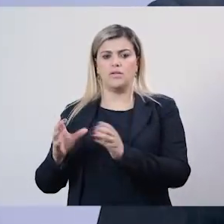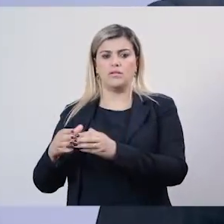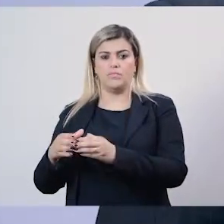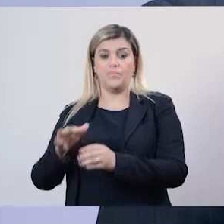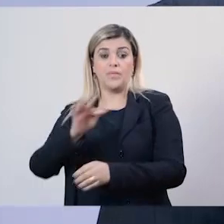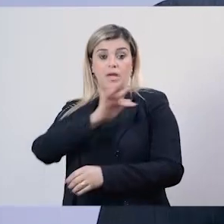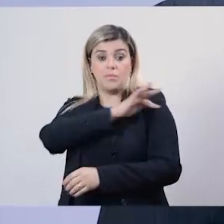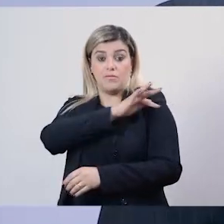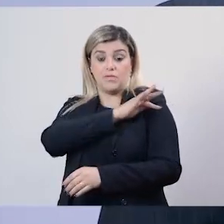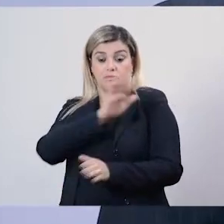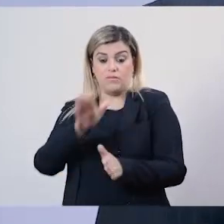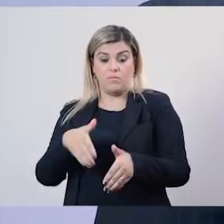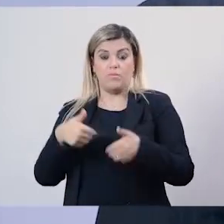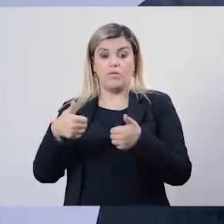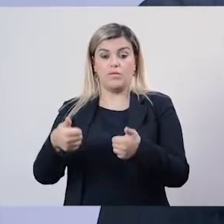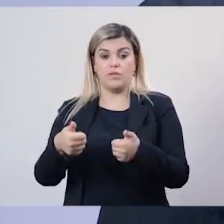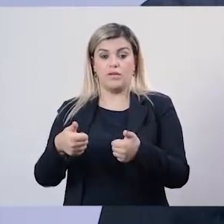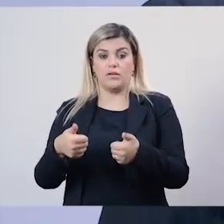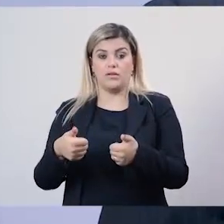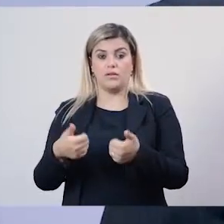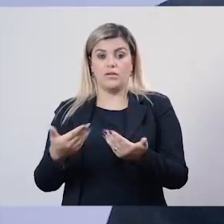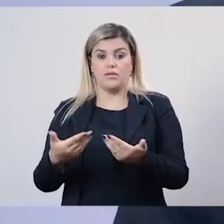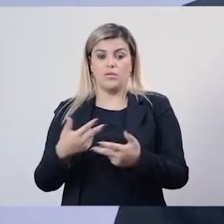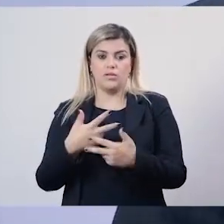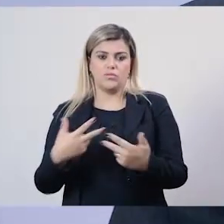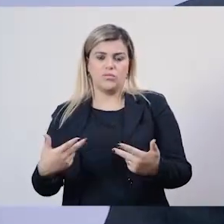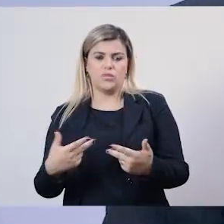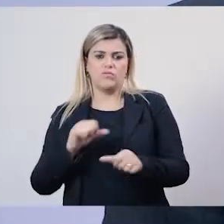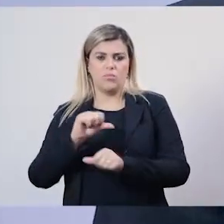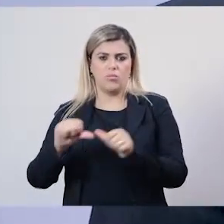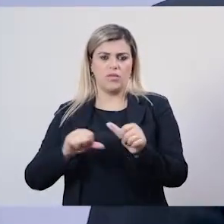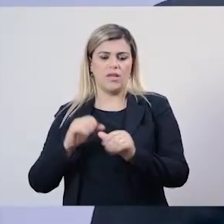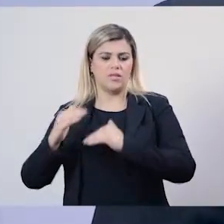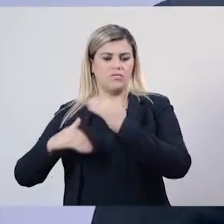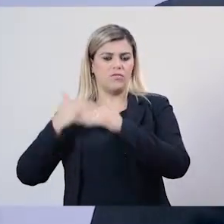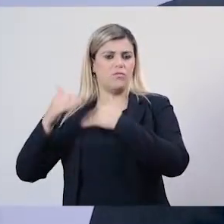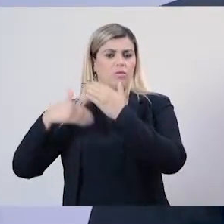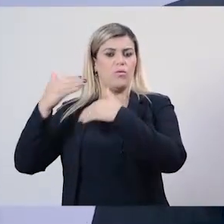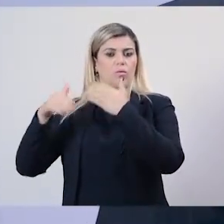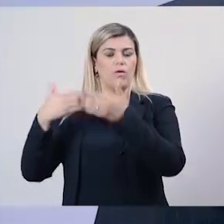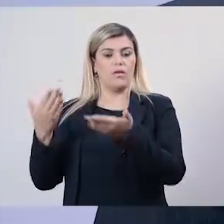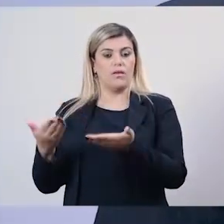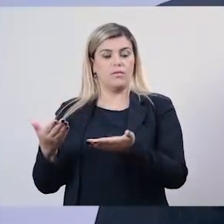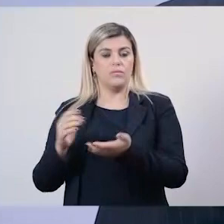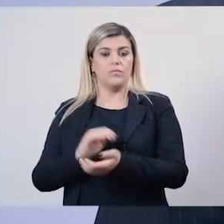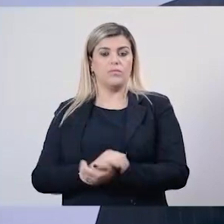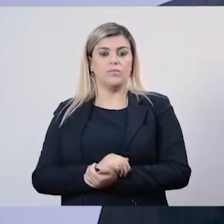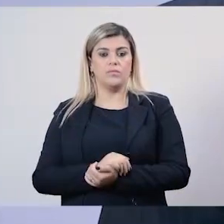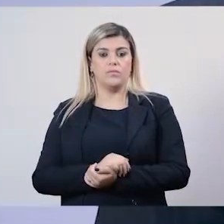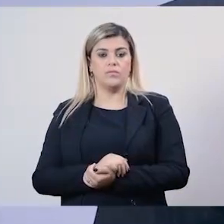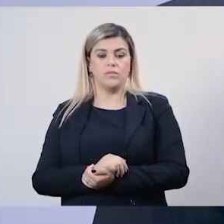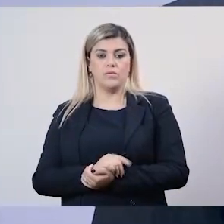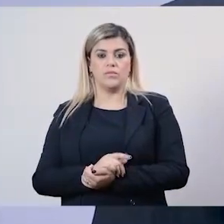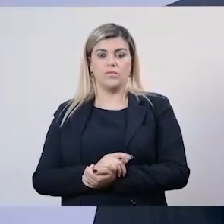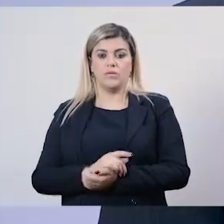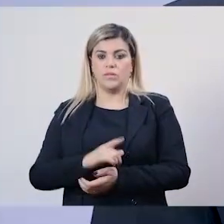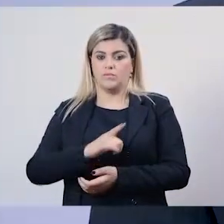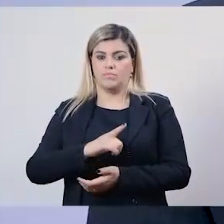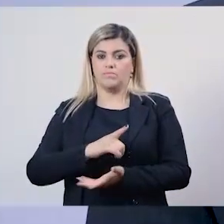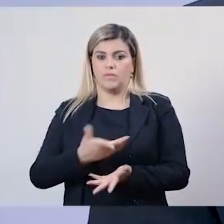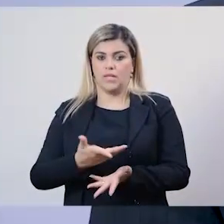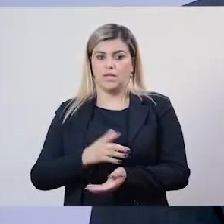melhorar. E as coisas estavam evoluindo, evoluindo ao ponto de ele criar nove. E aí